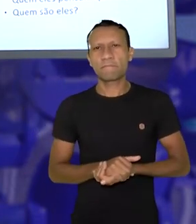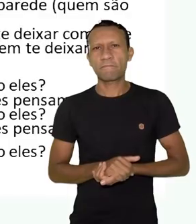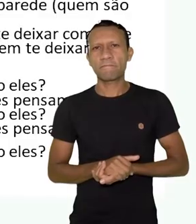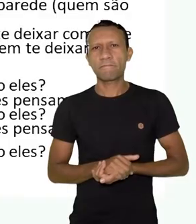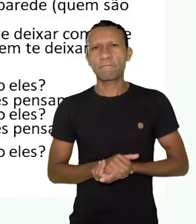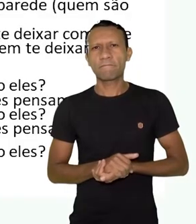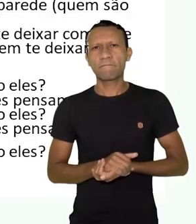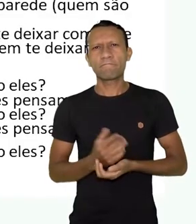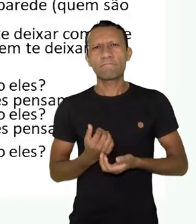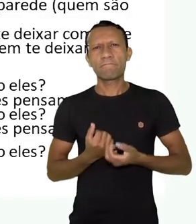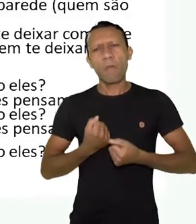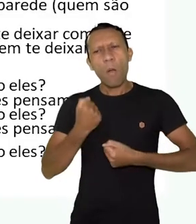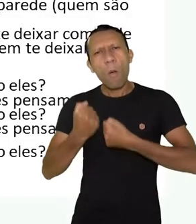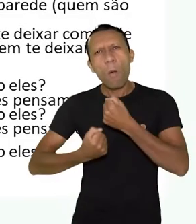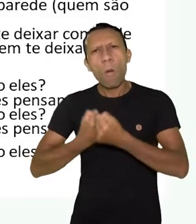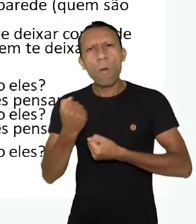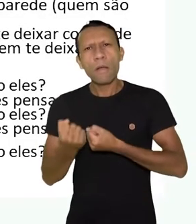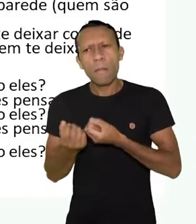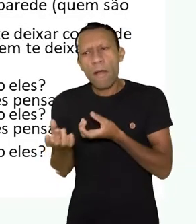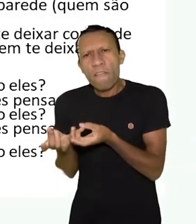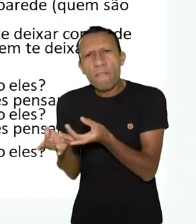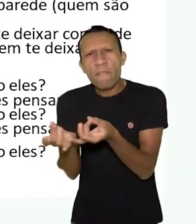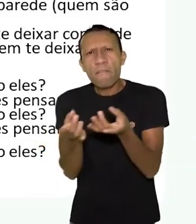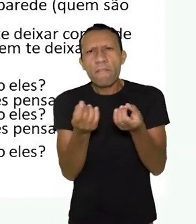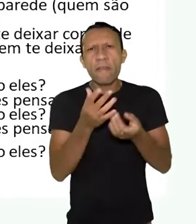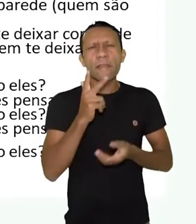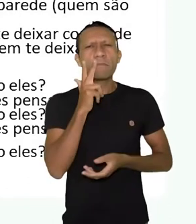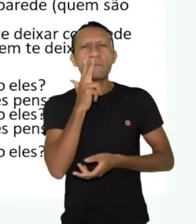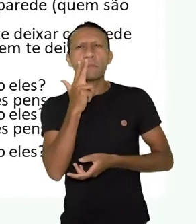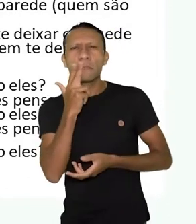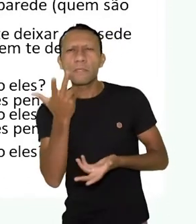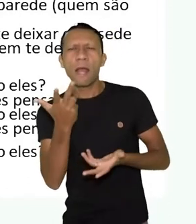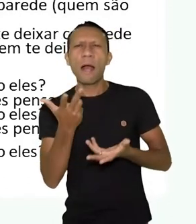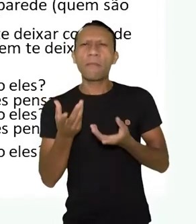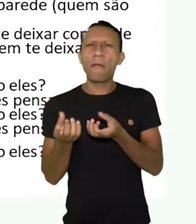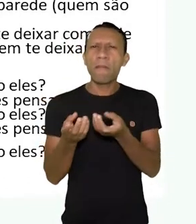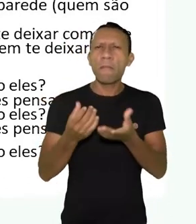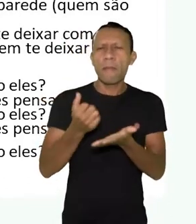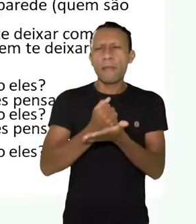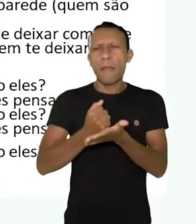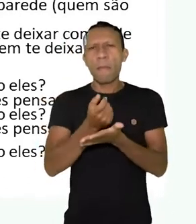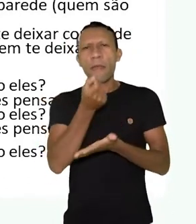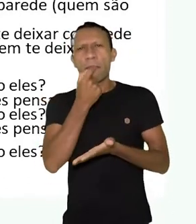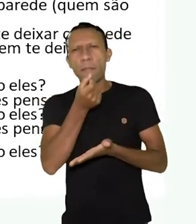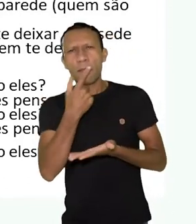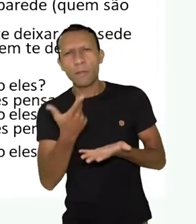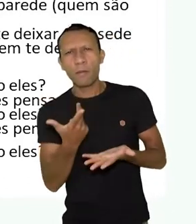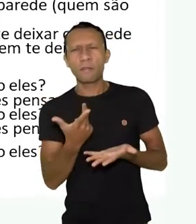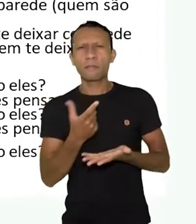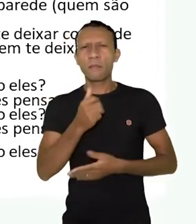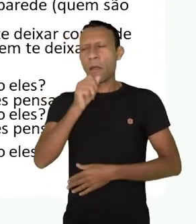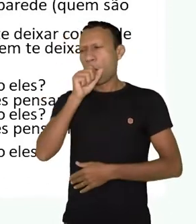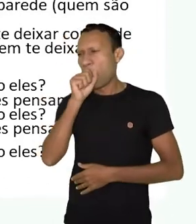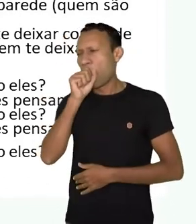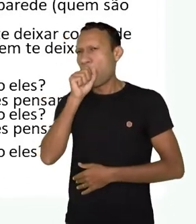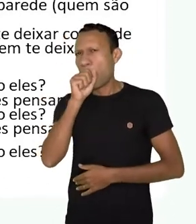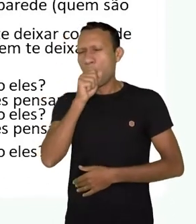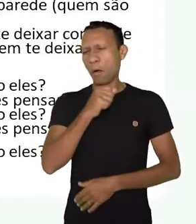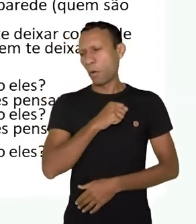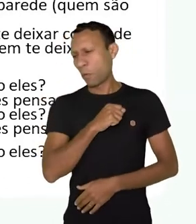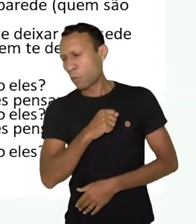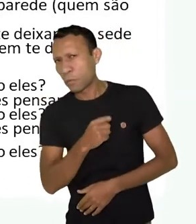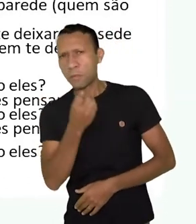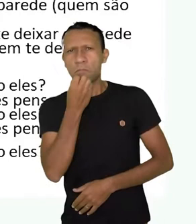gente. Corrida para vender cigarro, cigarro para vender remédio, remédio para curar a tosse, tosse,